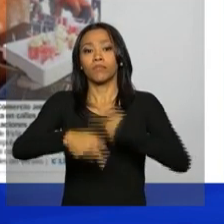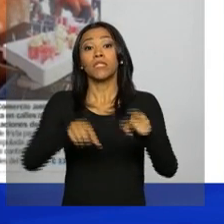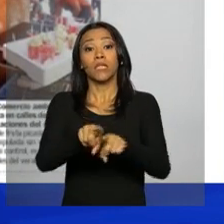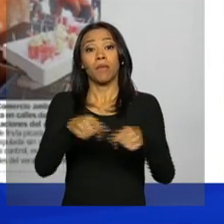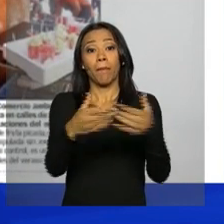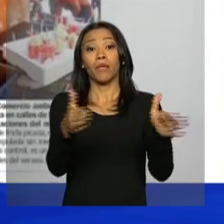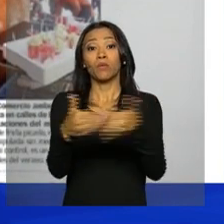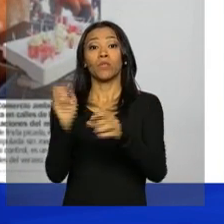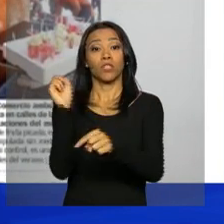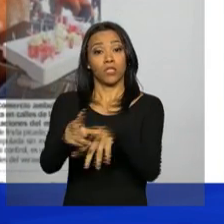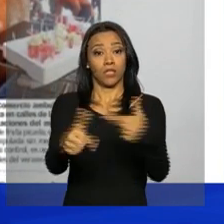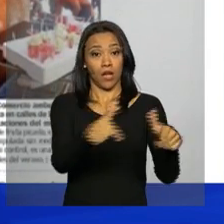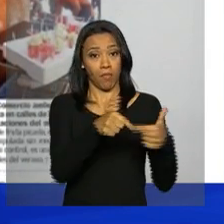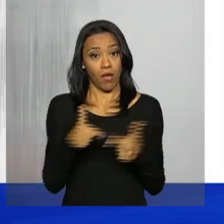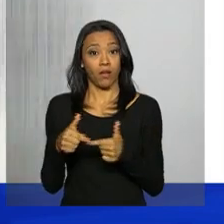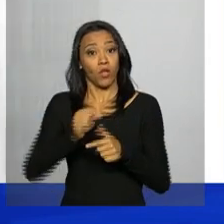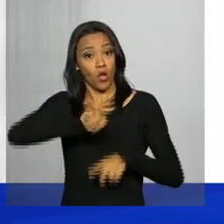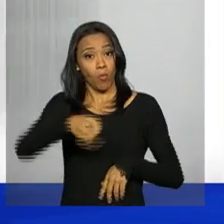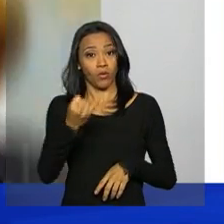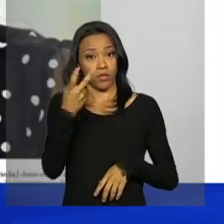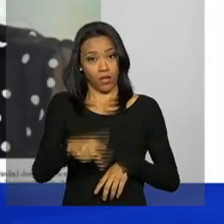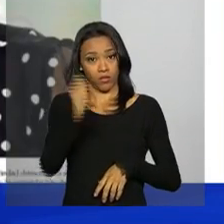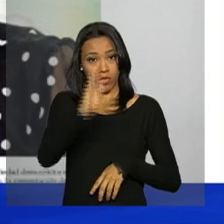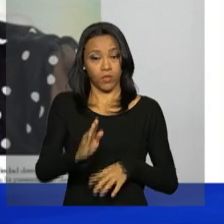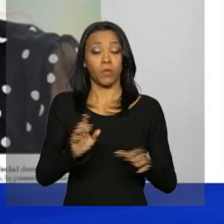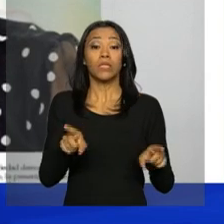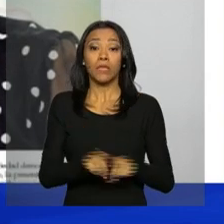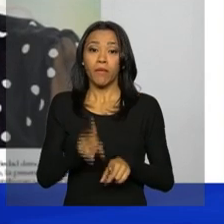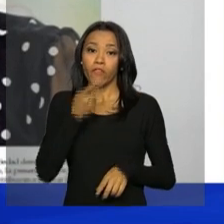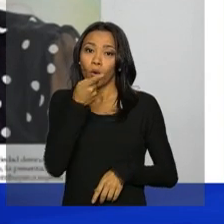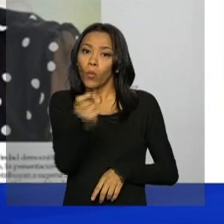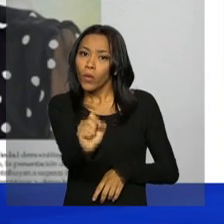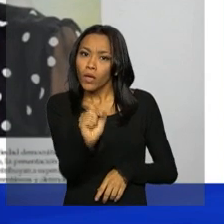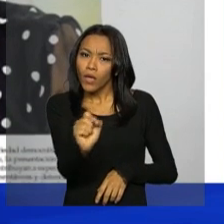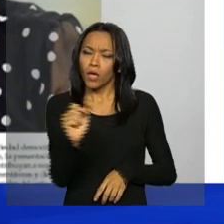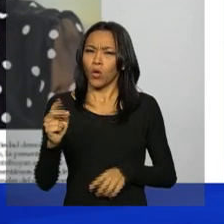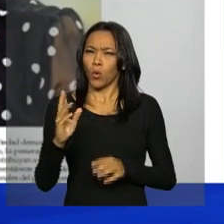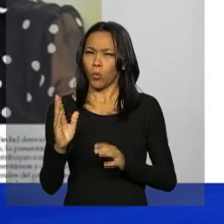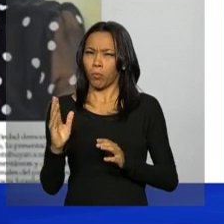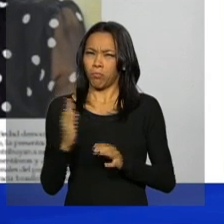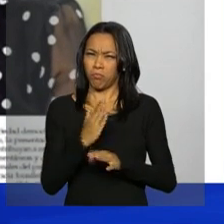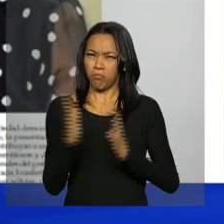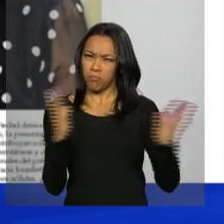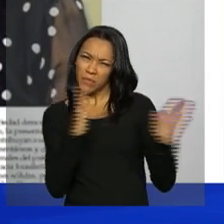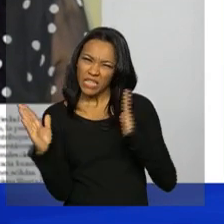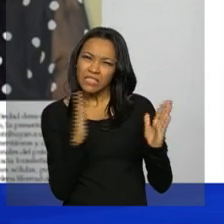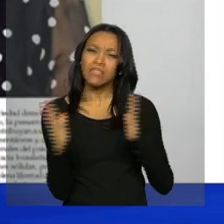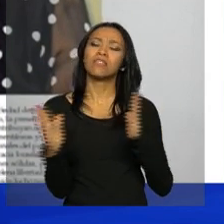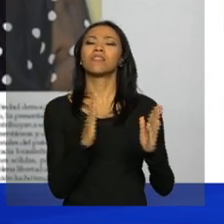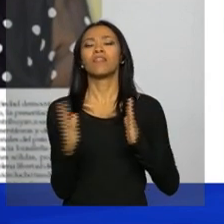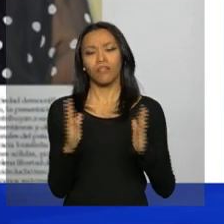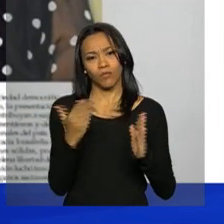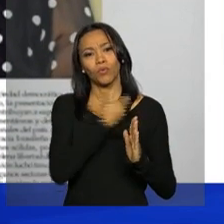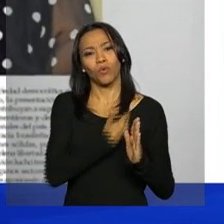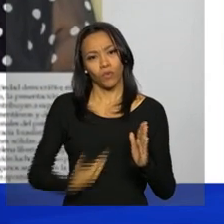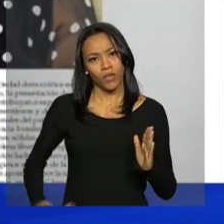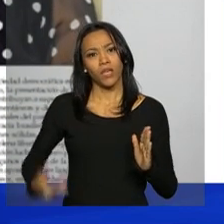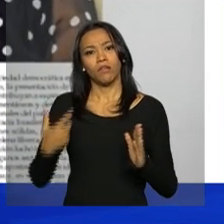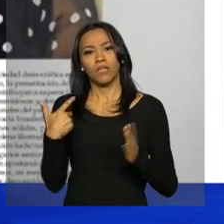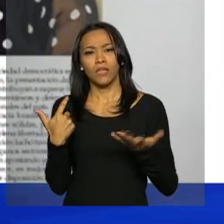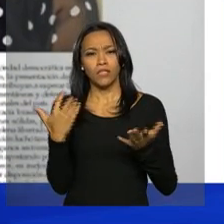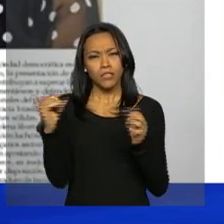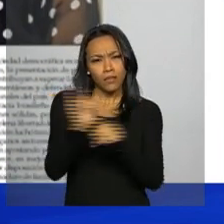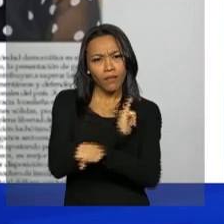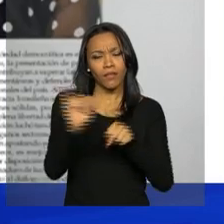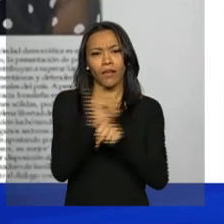empregos e oportunidades no Brasil. Ela apontou o momento de transição que o país vive e as medidas que o governo vem adotando